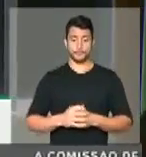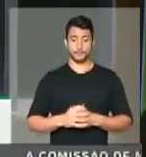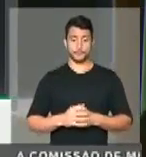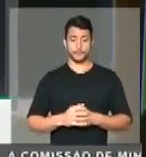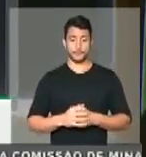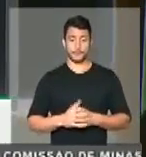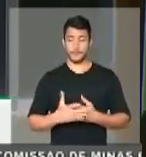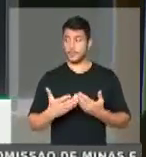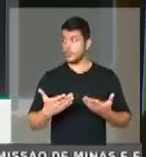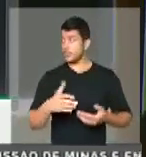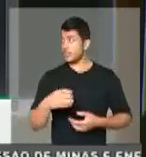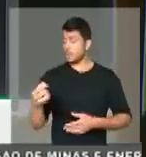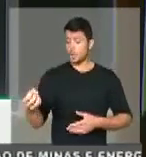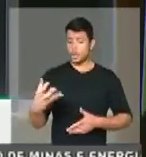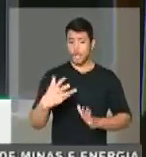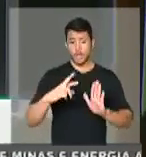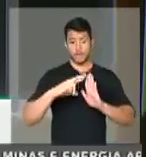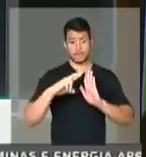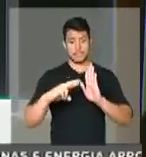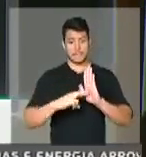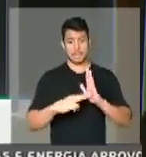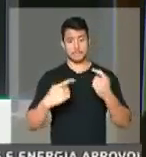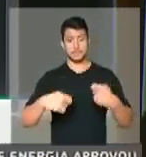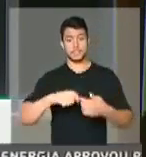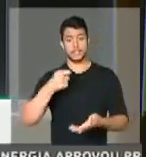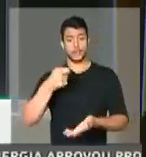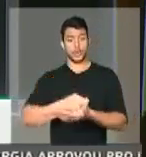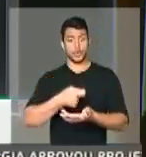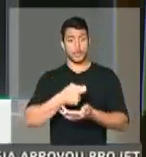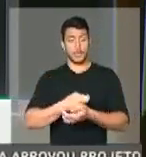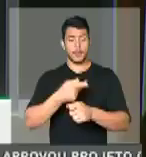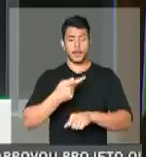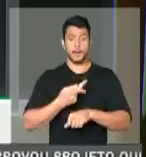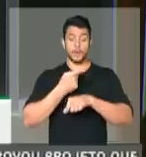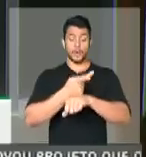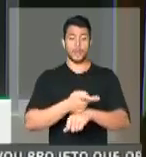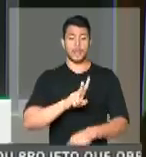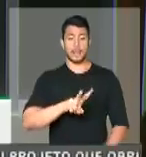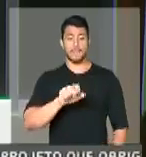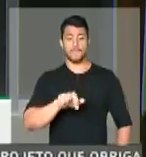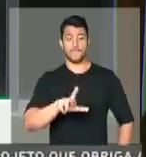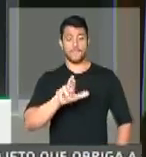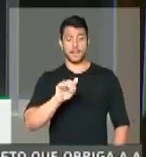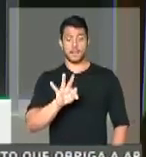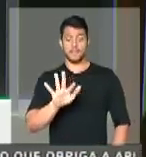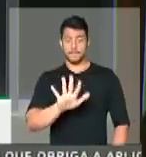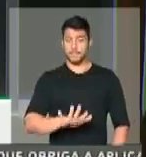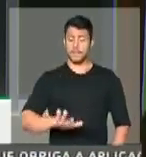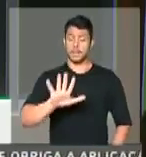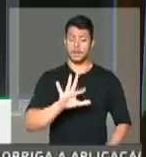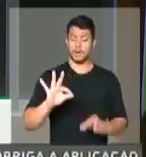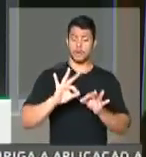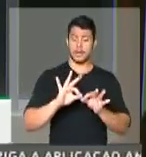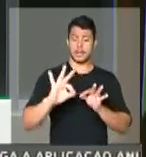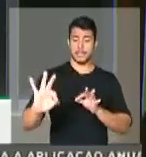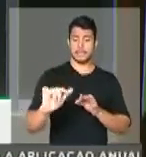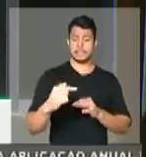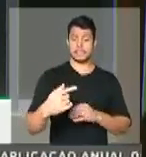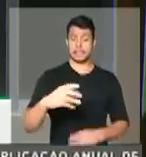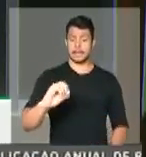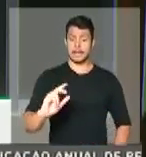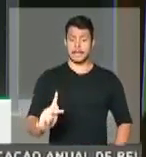Com as novas regras, eles seriam obrigados a procurar uma vara federal, caso ela esteja a 70 quilômetros